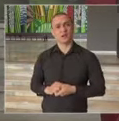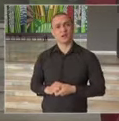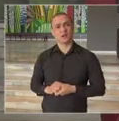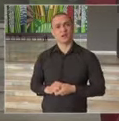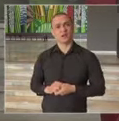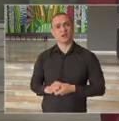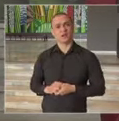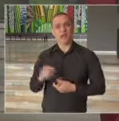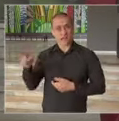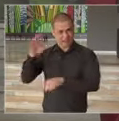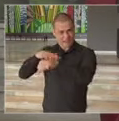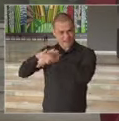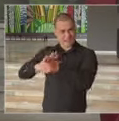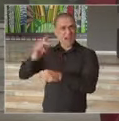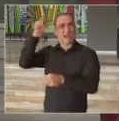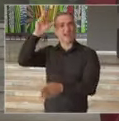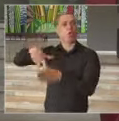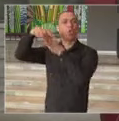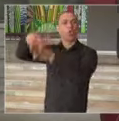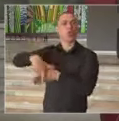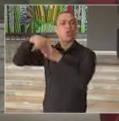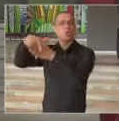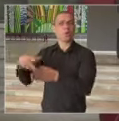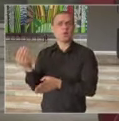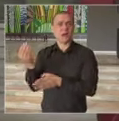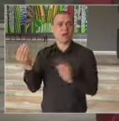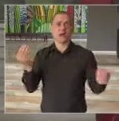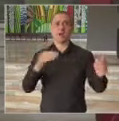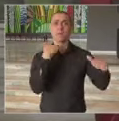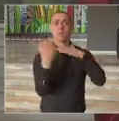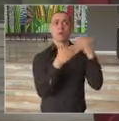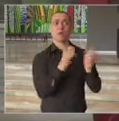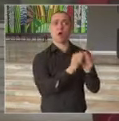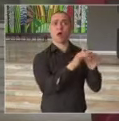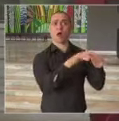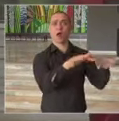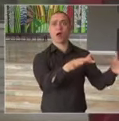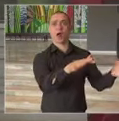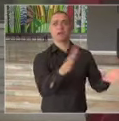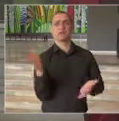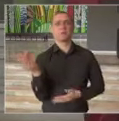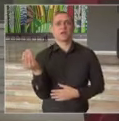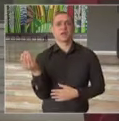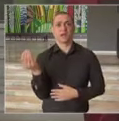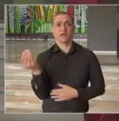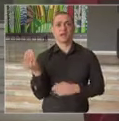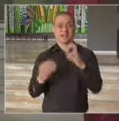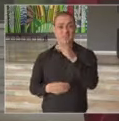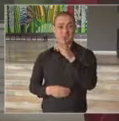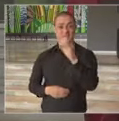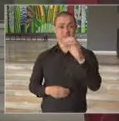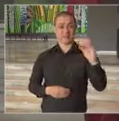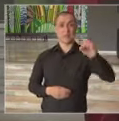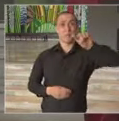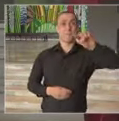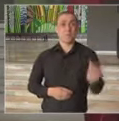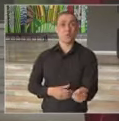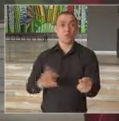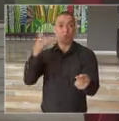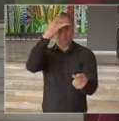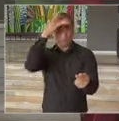um ato desta natureza em meio a uma pandemia? Mais de 500 mil brasileiros